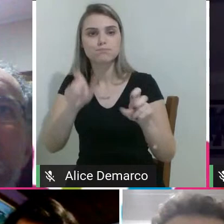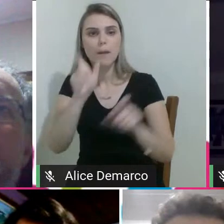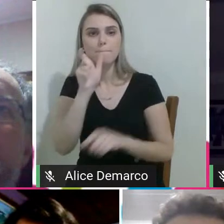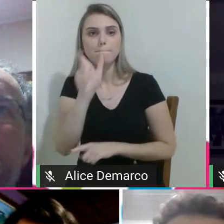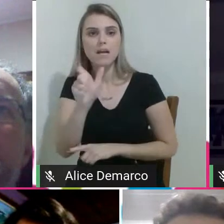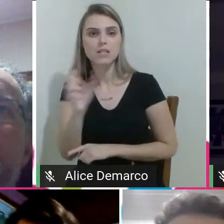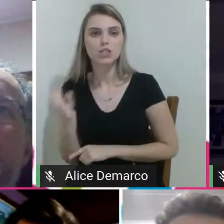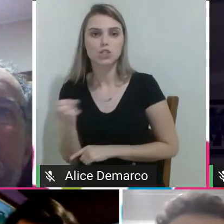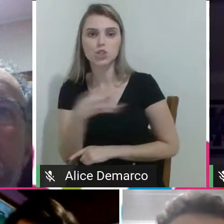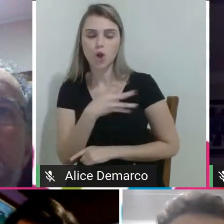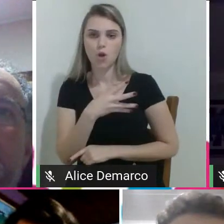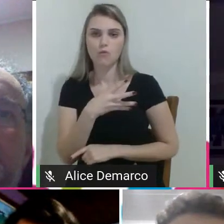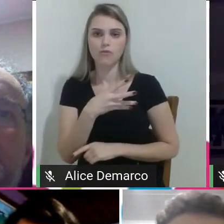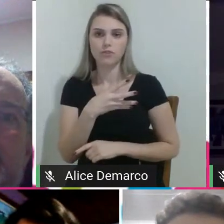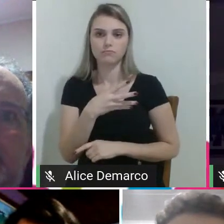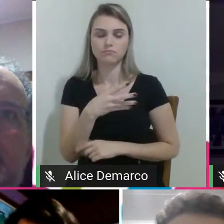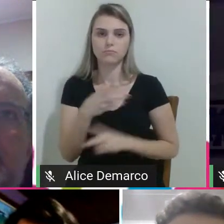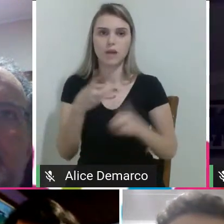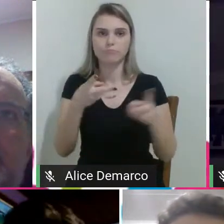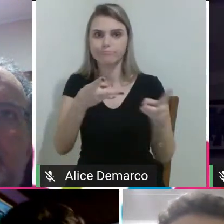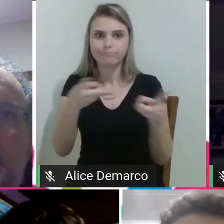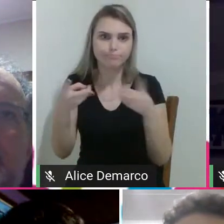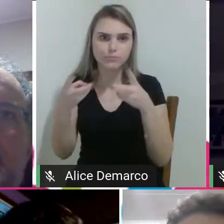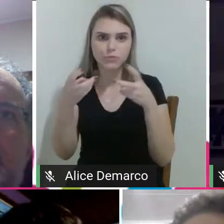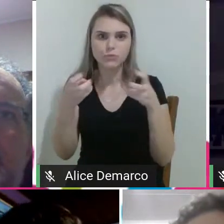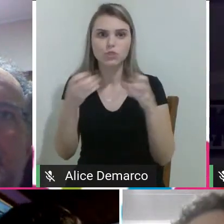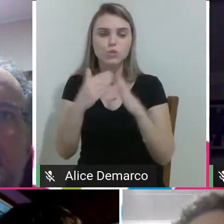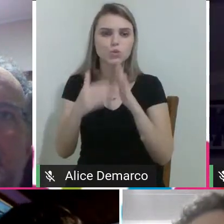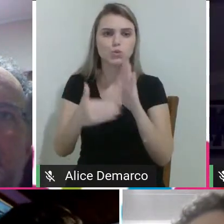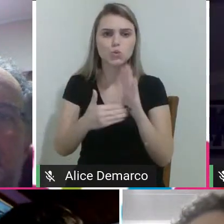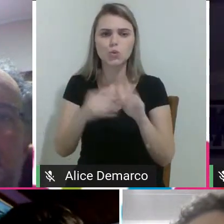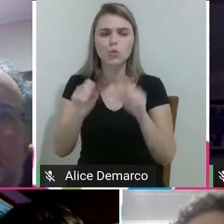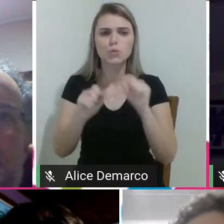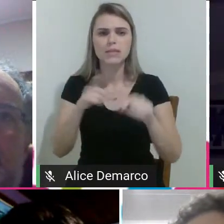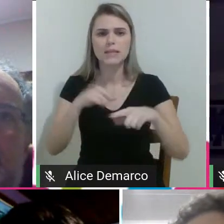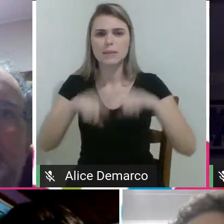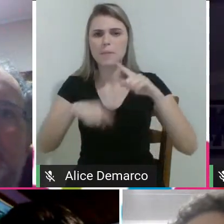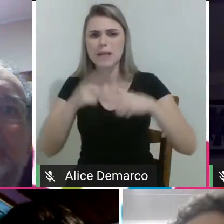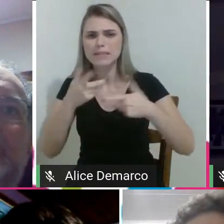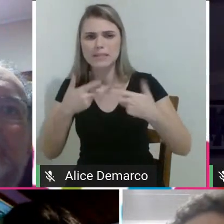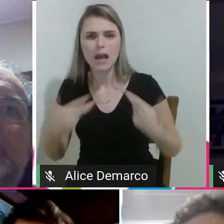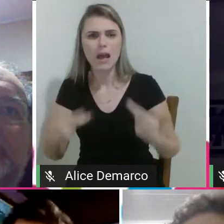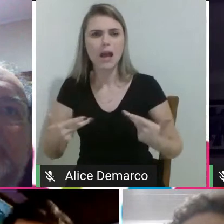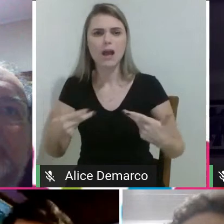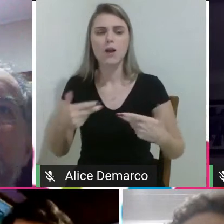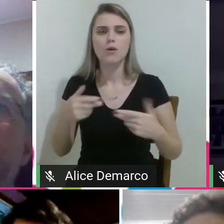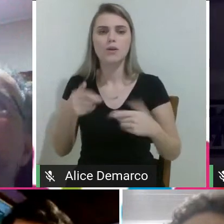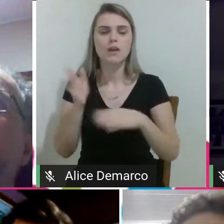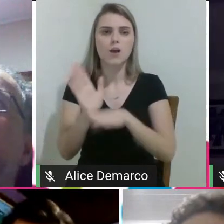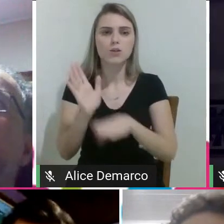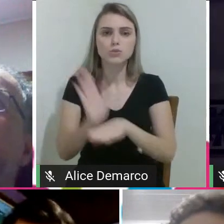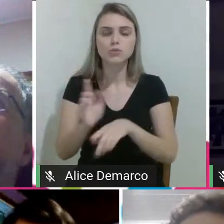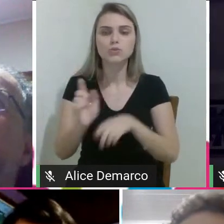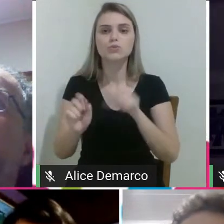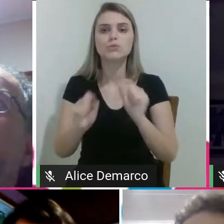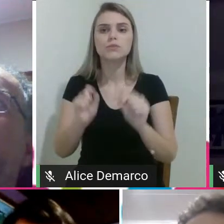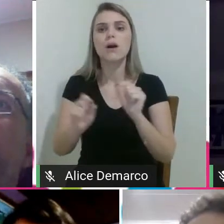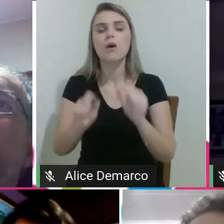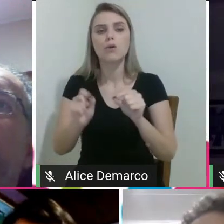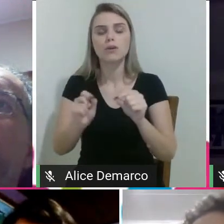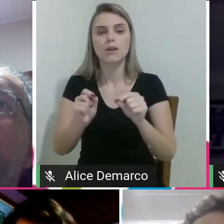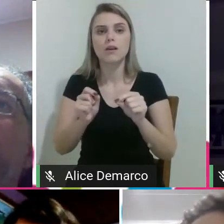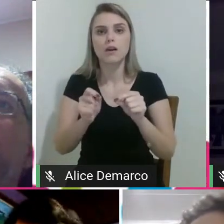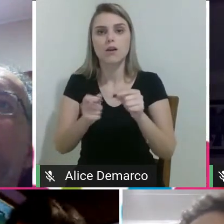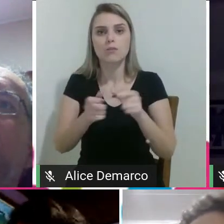identificar todo o arsenal de recursos e serviços que contribuem para proporcionar ou ampliar